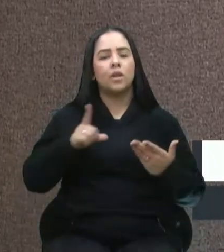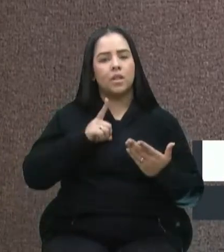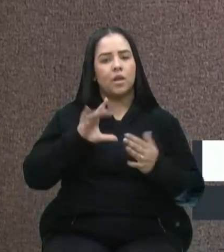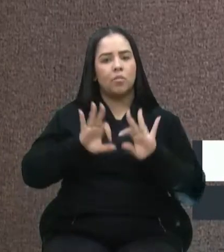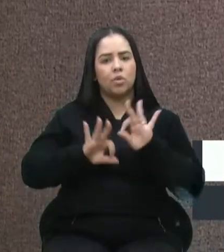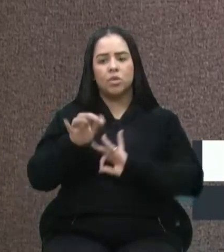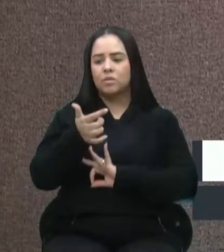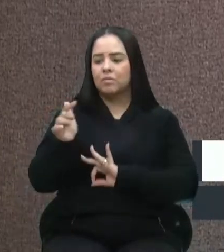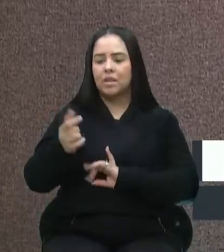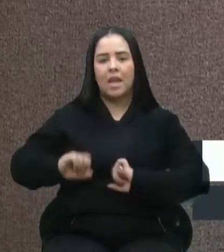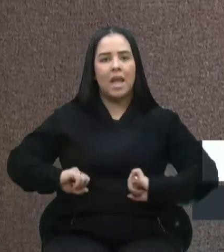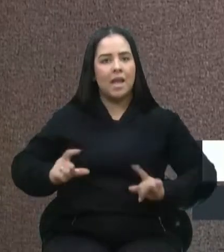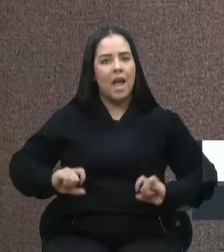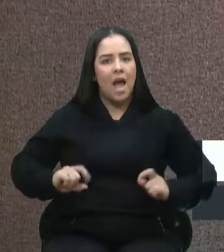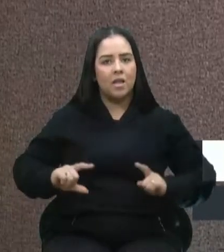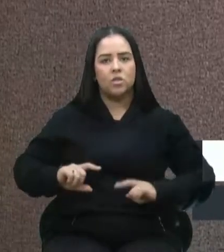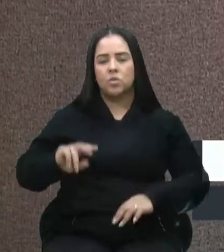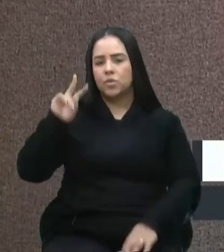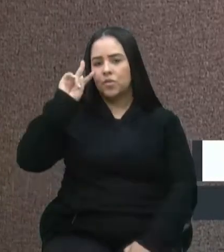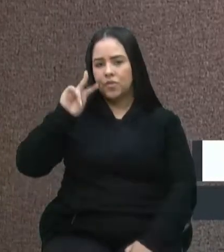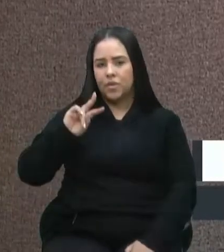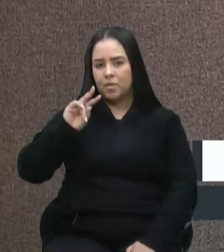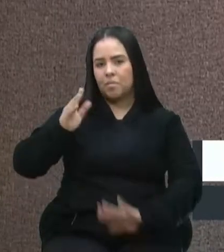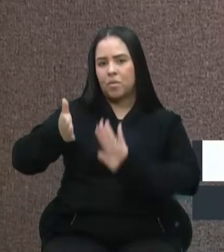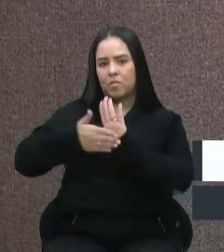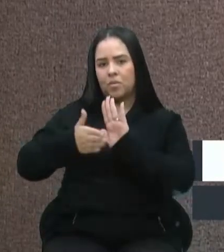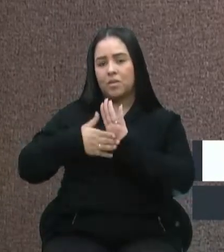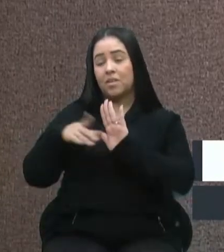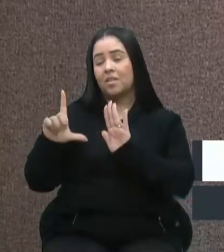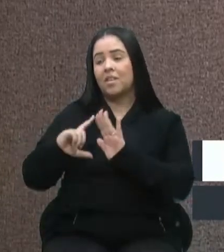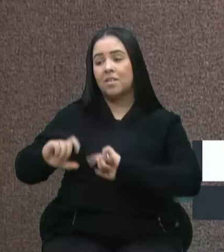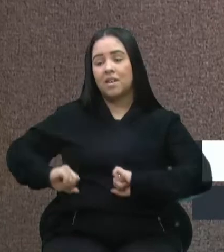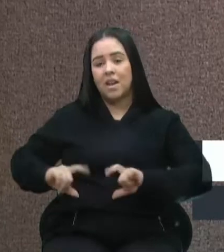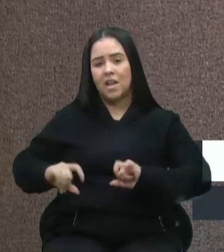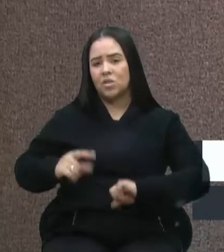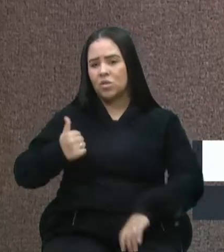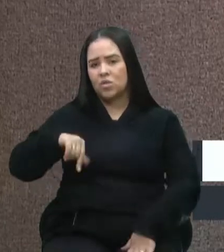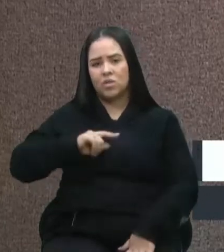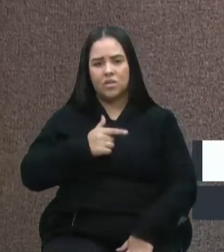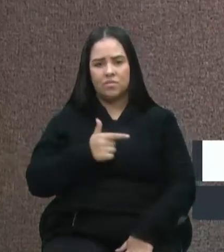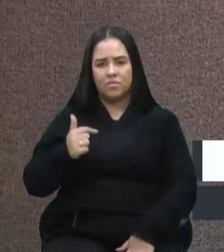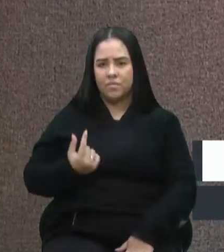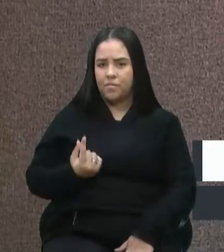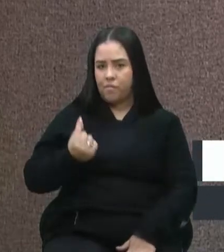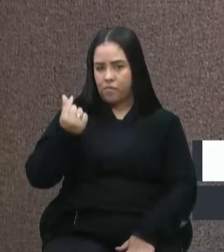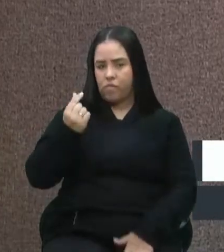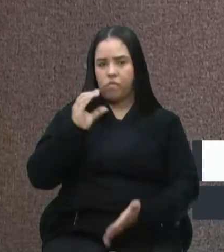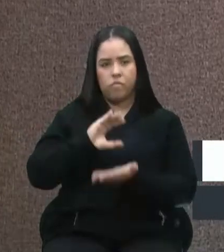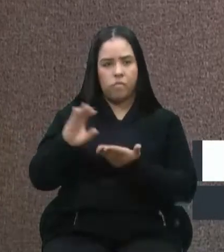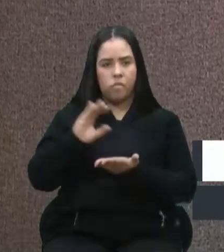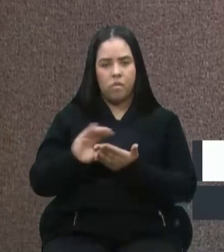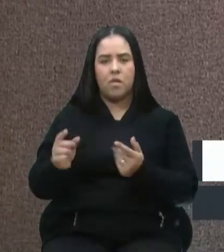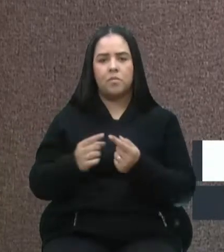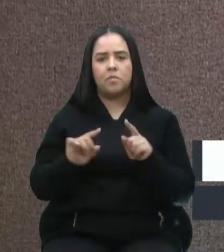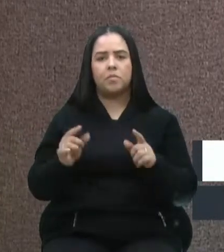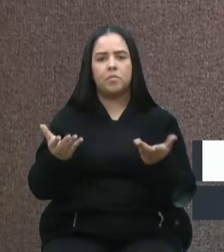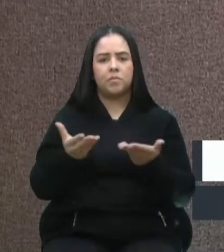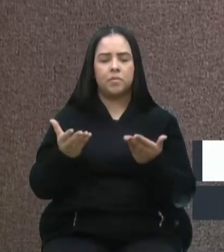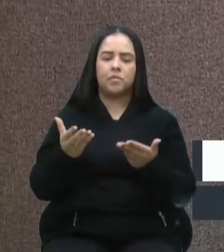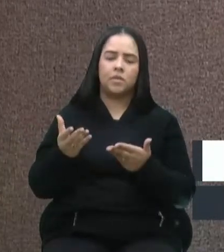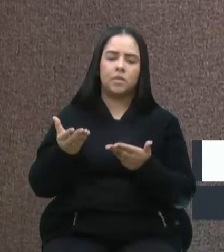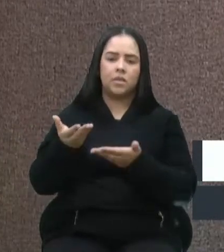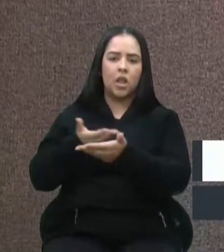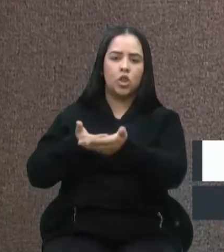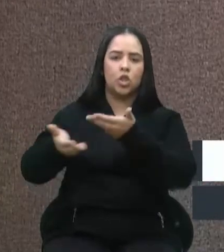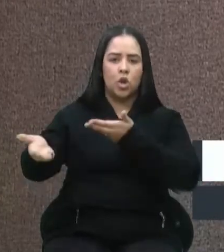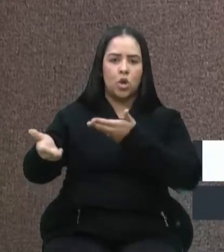Eu vi as outras propostas que tinham vindo, que teria despesa, a gente não tem caixa para fazer despesas. Então, agora, com essa permuta, da forma que está